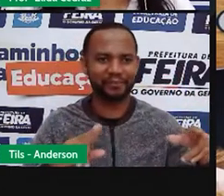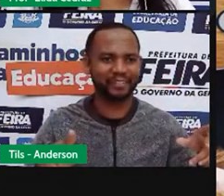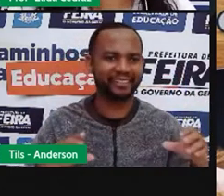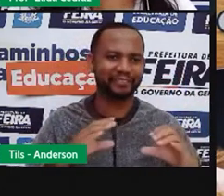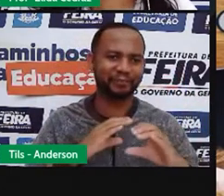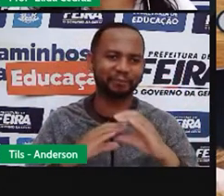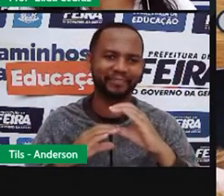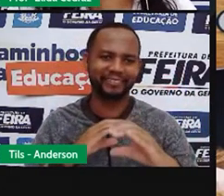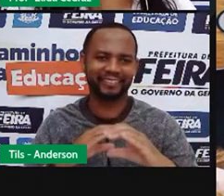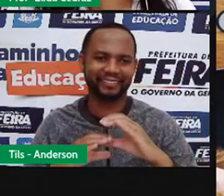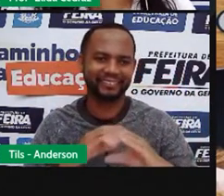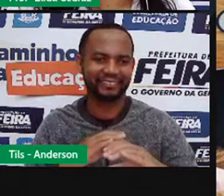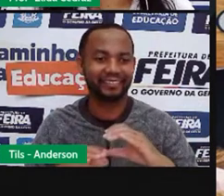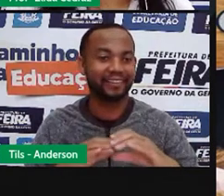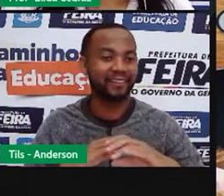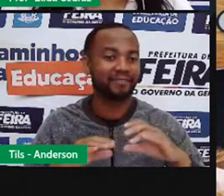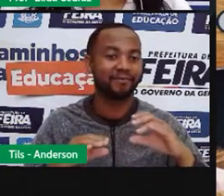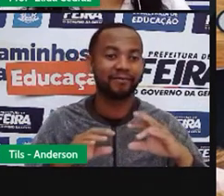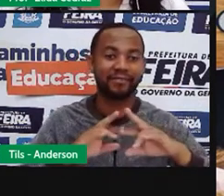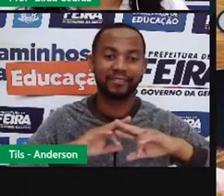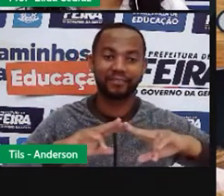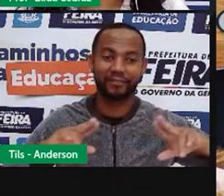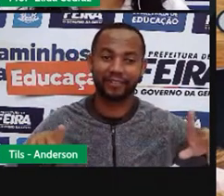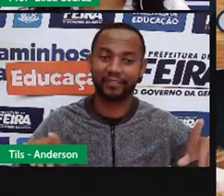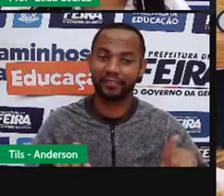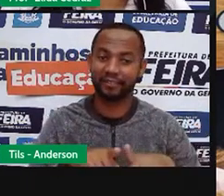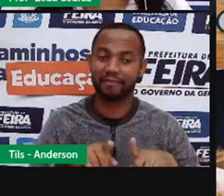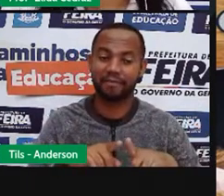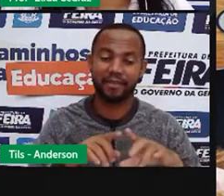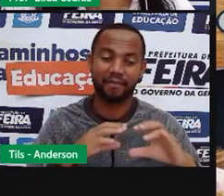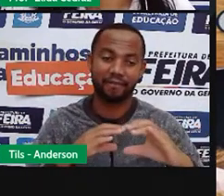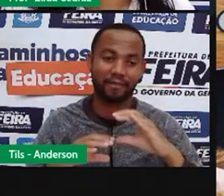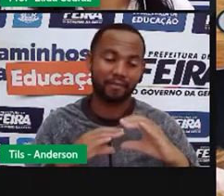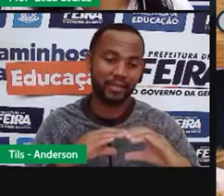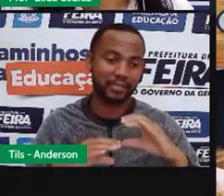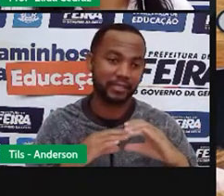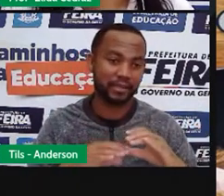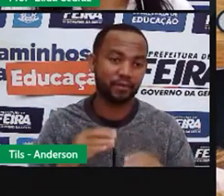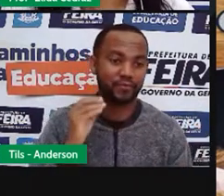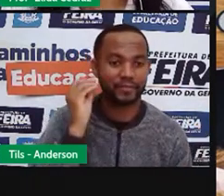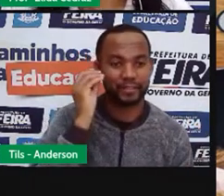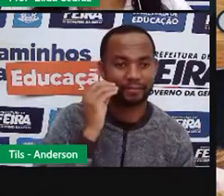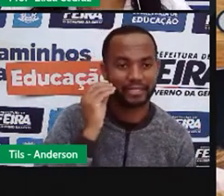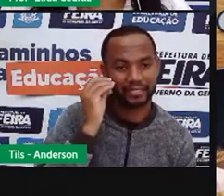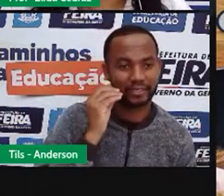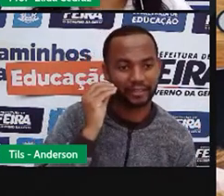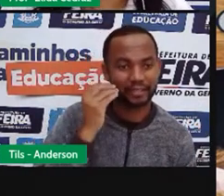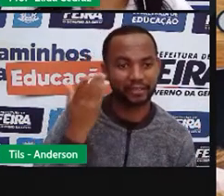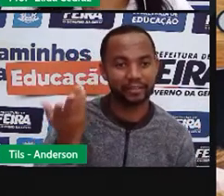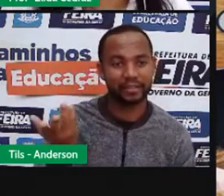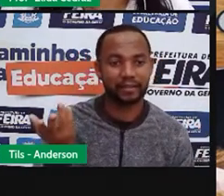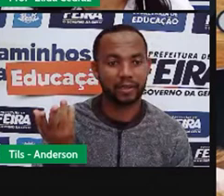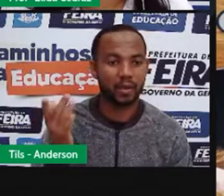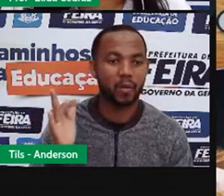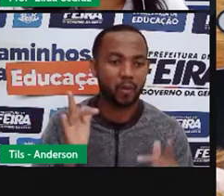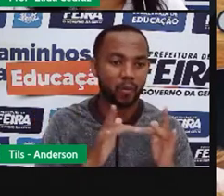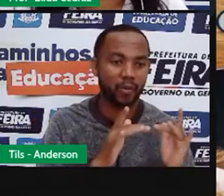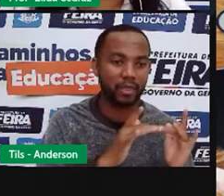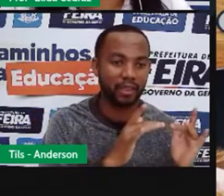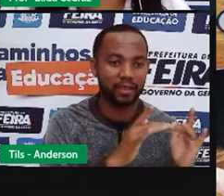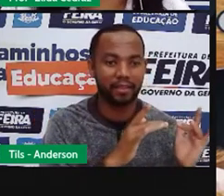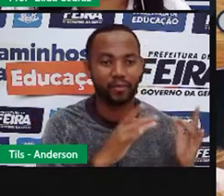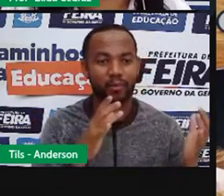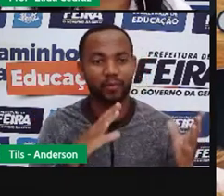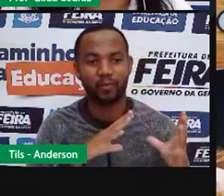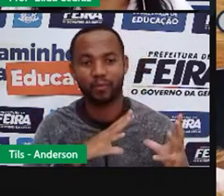meio de comunicação universal, trocando informações e experiências, mantendo contato com o mundo,